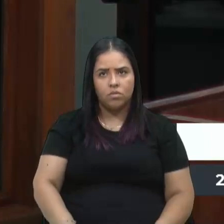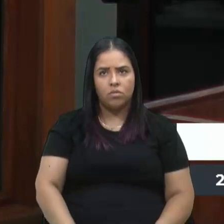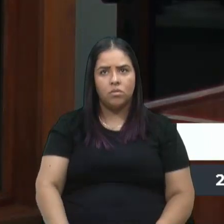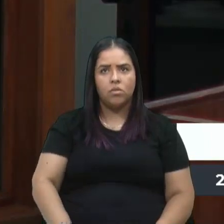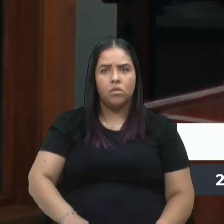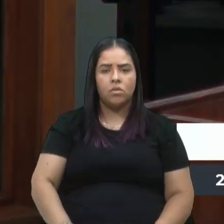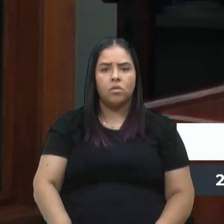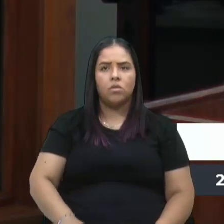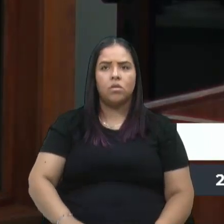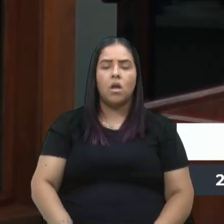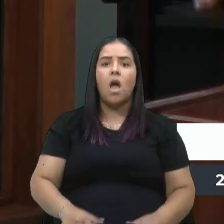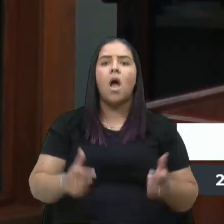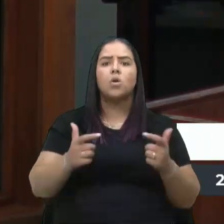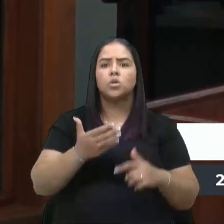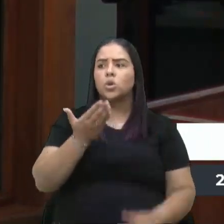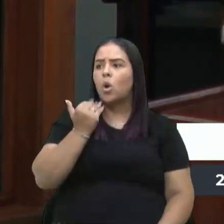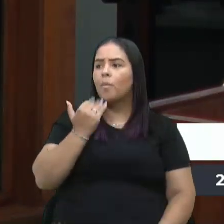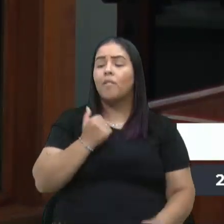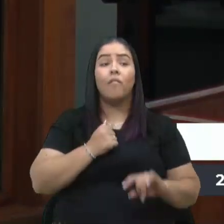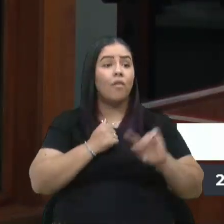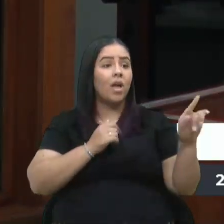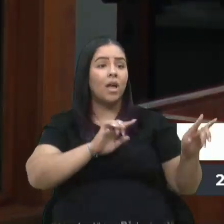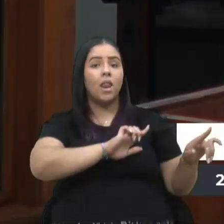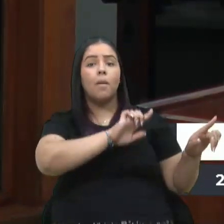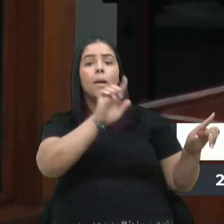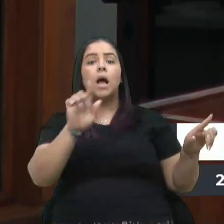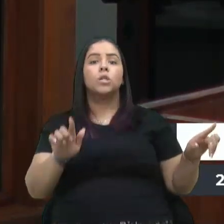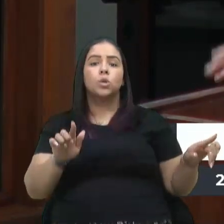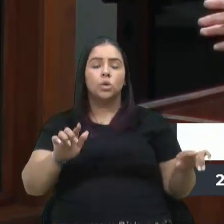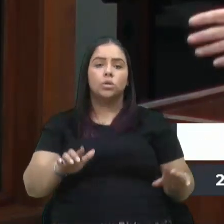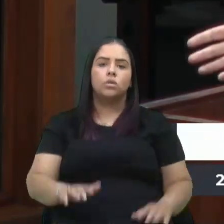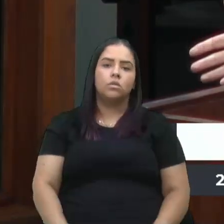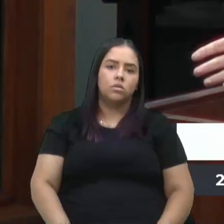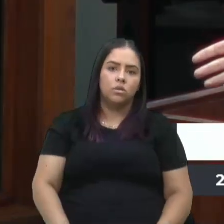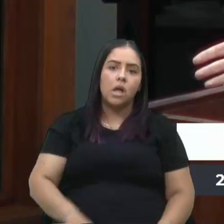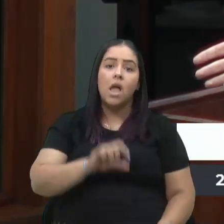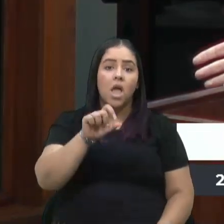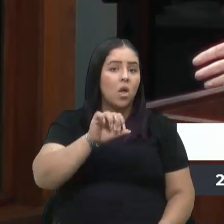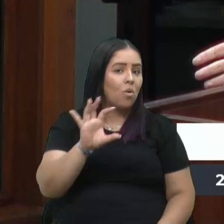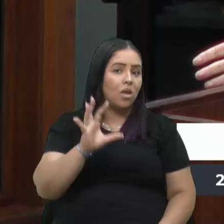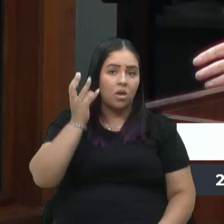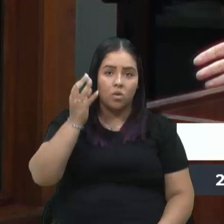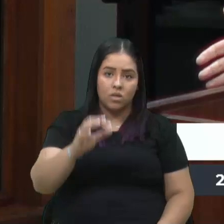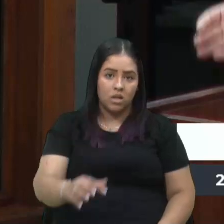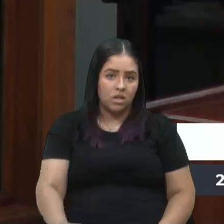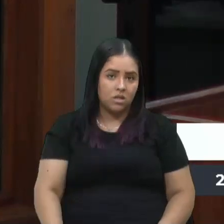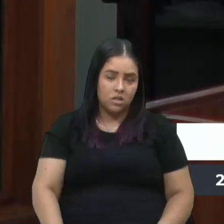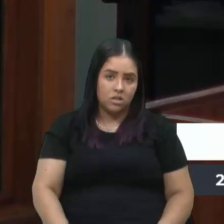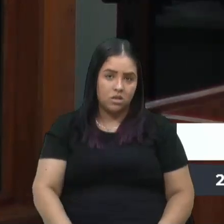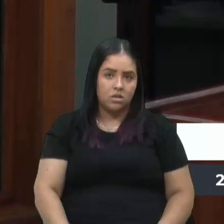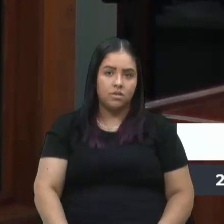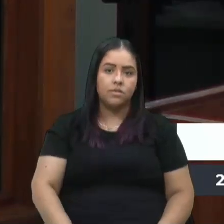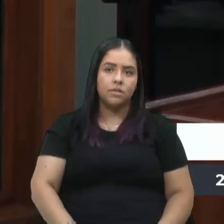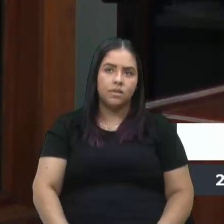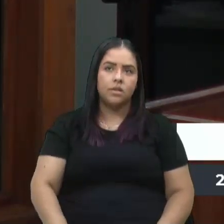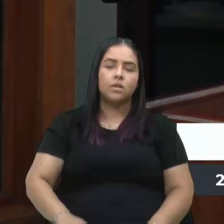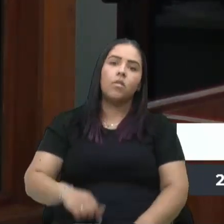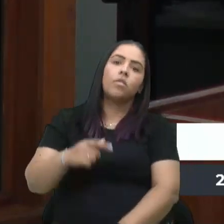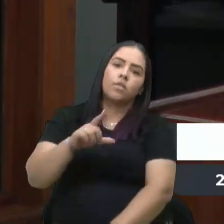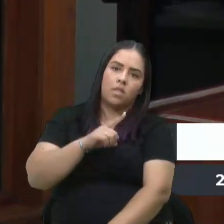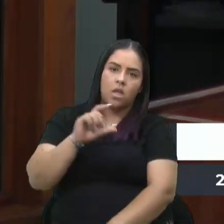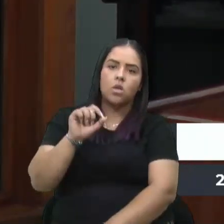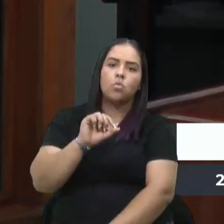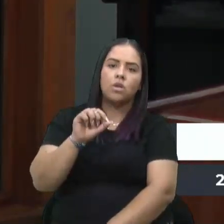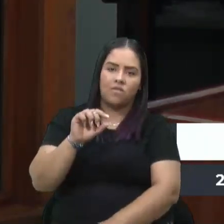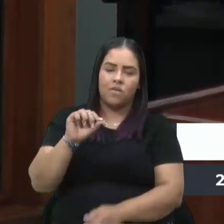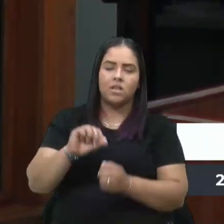Onde é que eu janto em Caxias hoje? Vai para Gramado. E é isso que acontece. Então, tem o que fazer em Caxias,